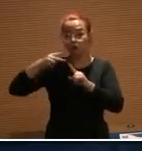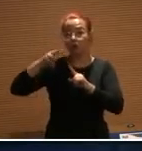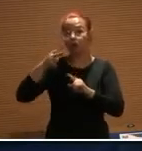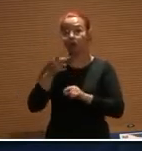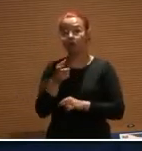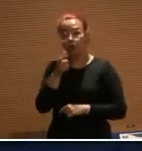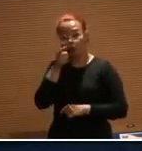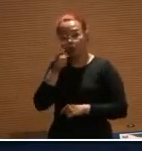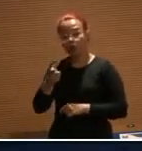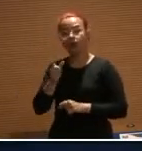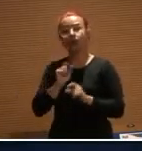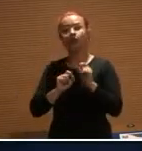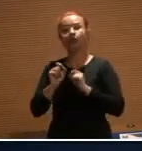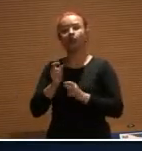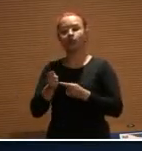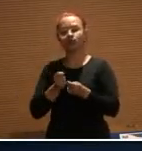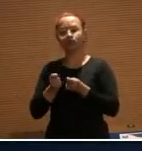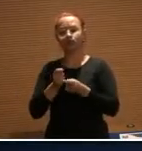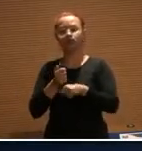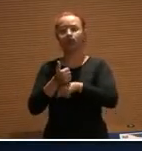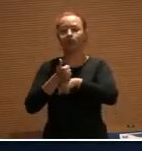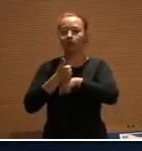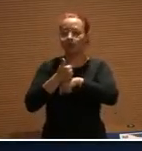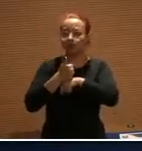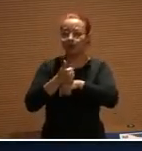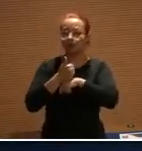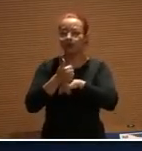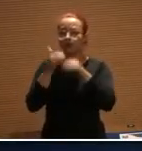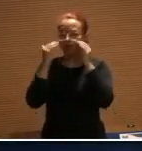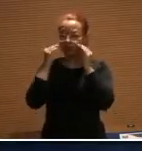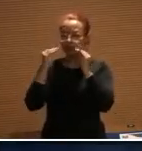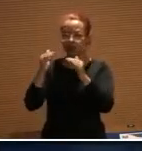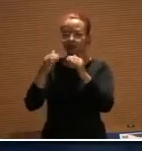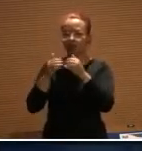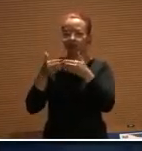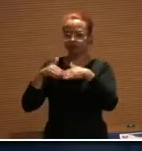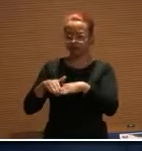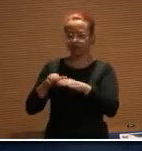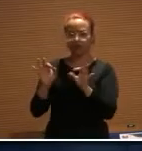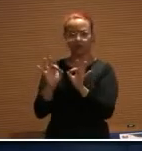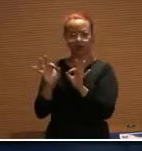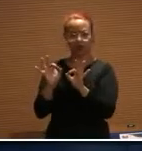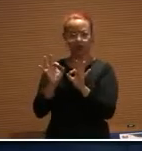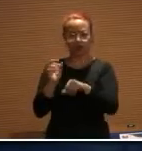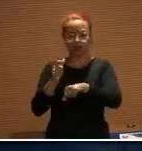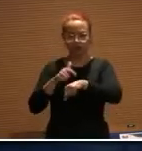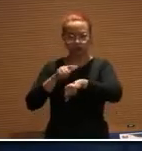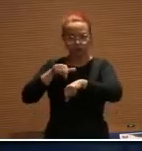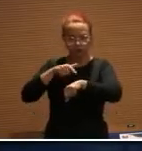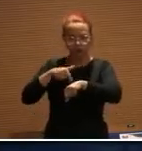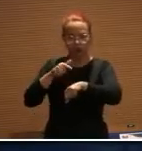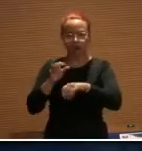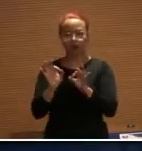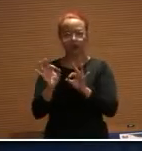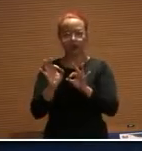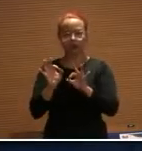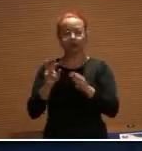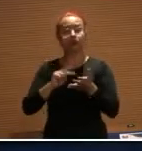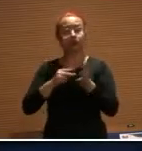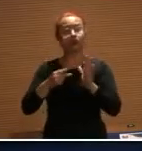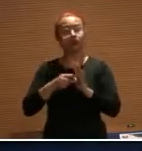com manutenção da sua autonomia profissional, sem subordinação, sem controle, sem jornada, ou seja, o advogado associado